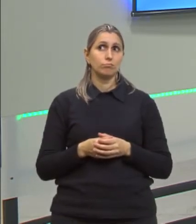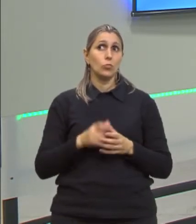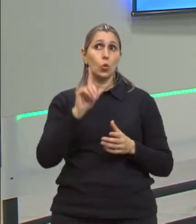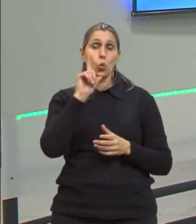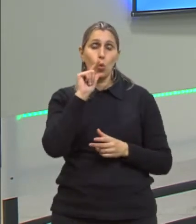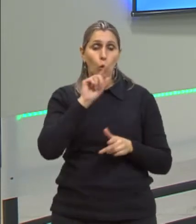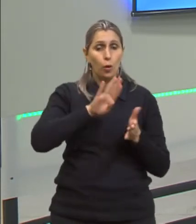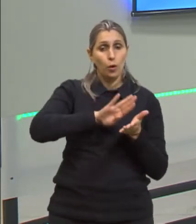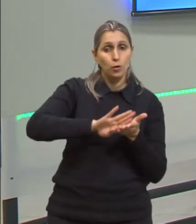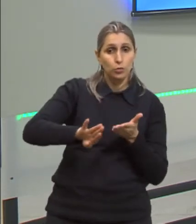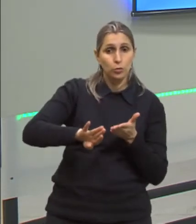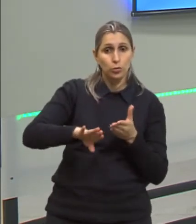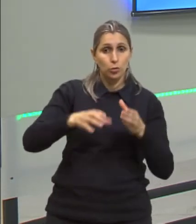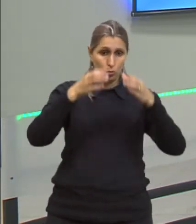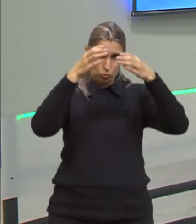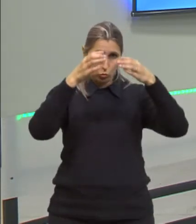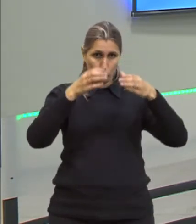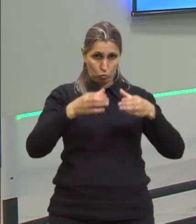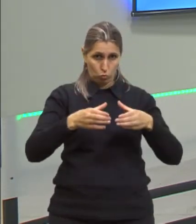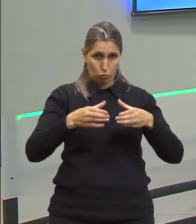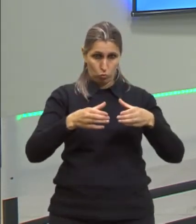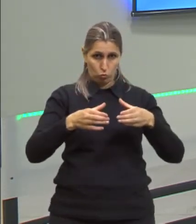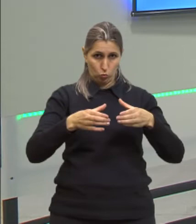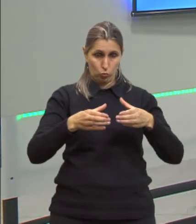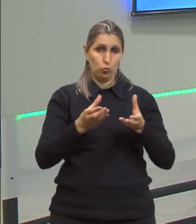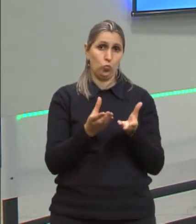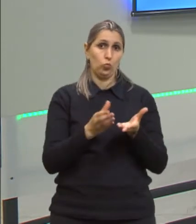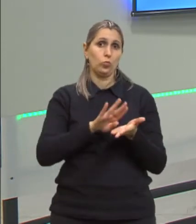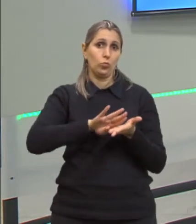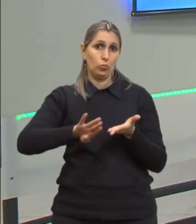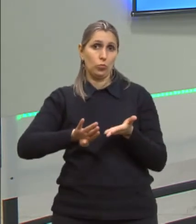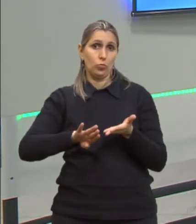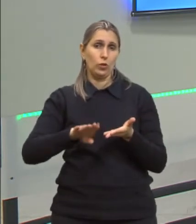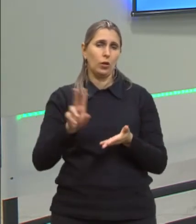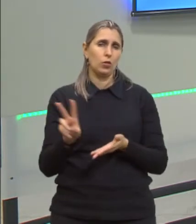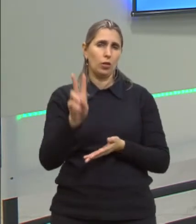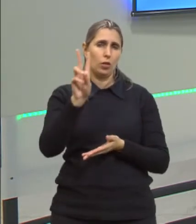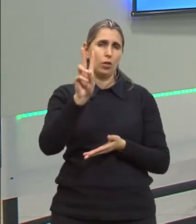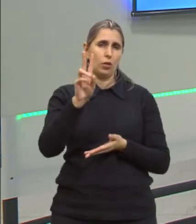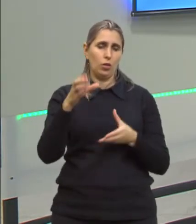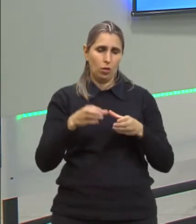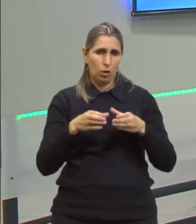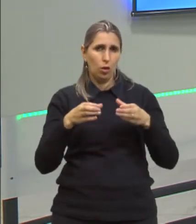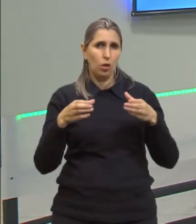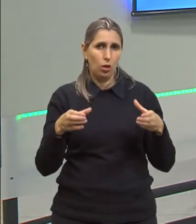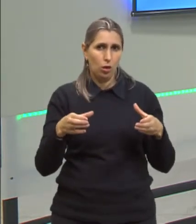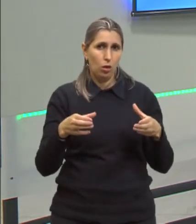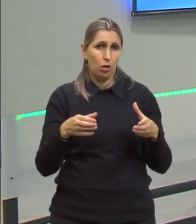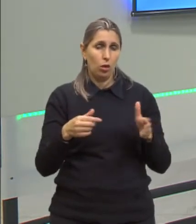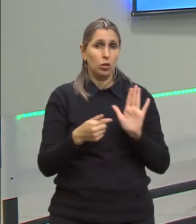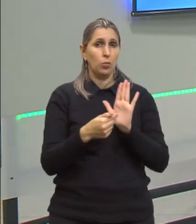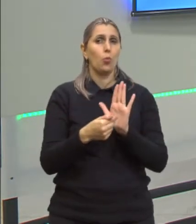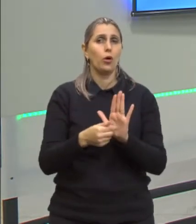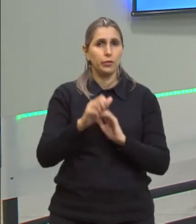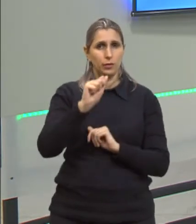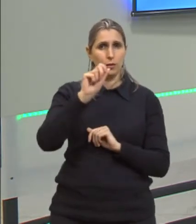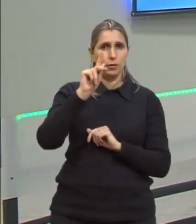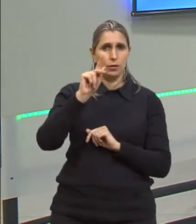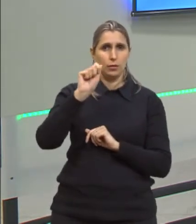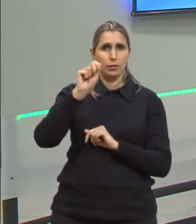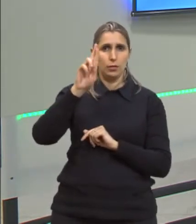menos a dilatação do recipiente. Então, esse é um valor da dilatação aparente, certo, gente?